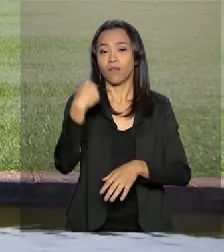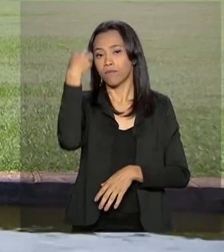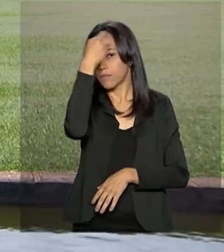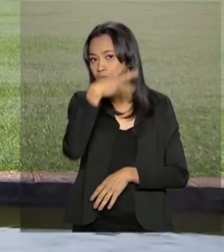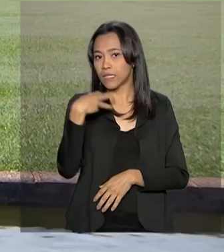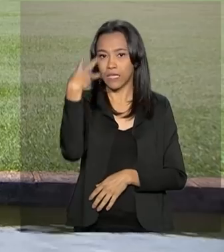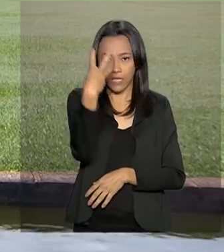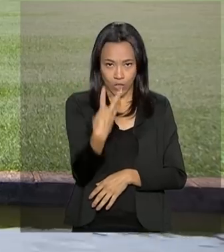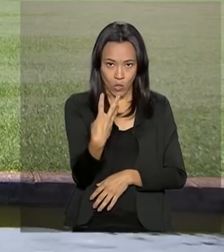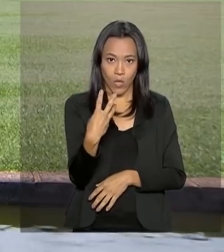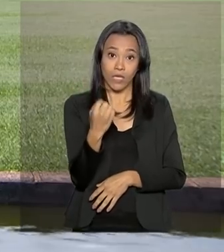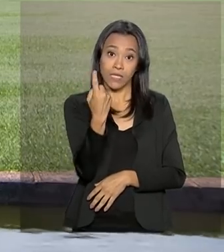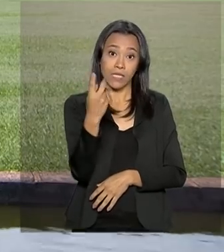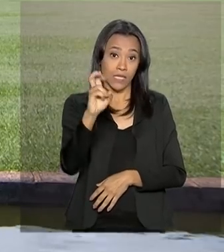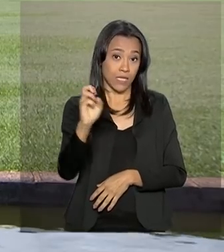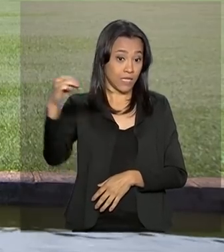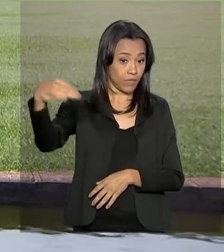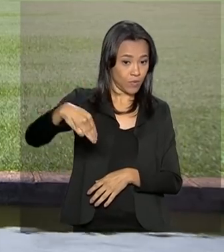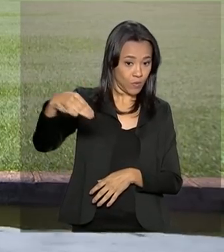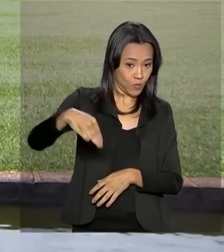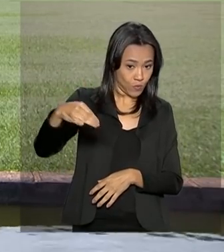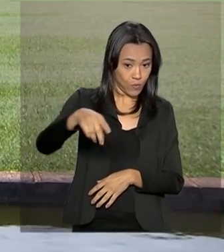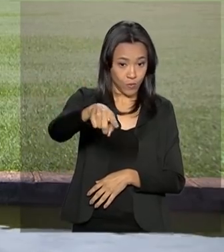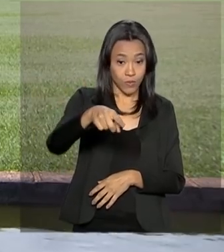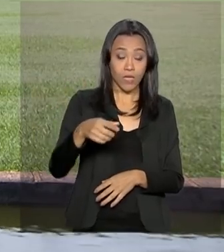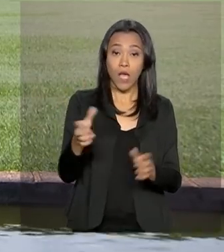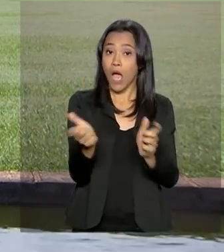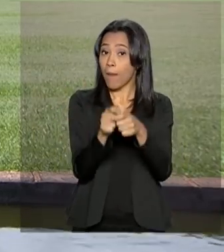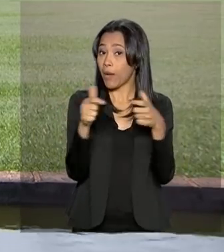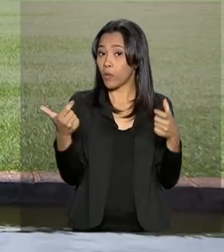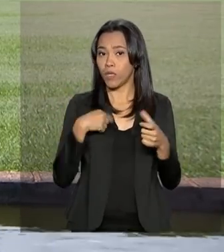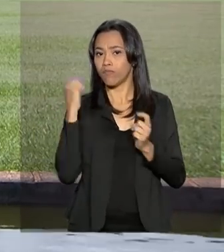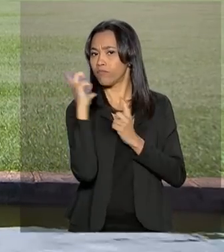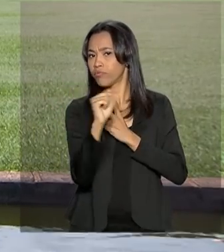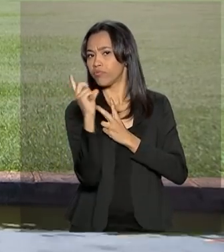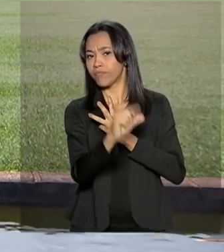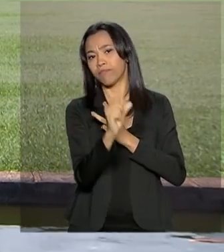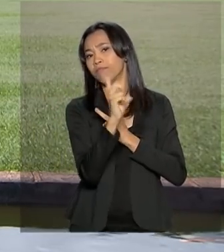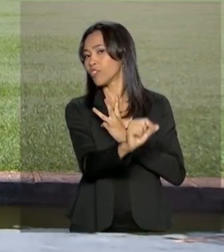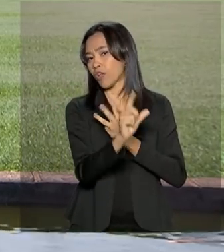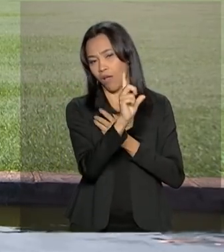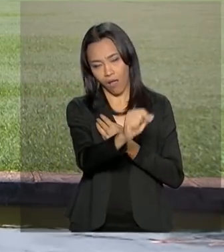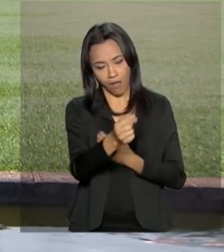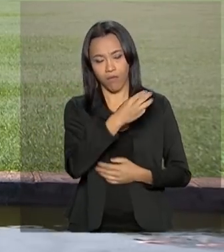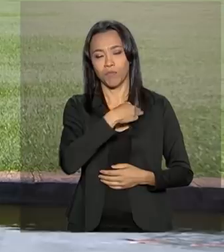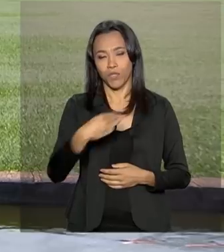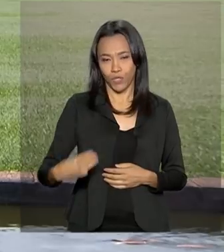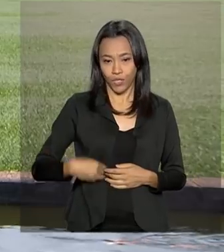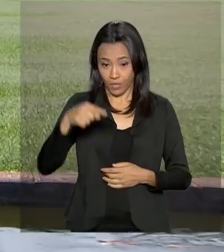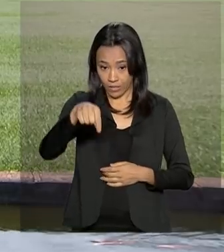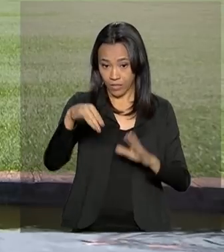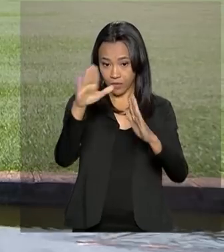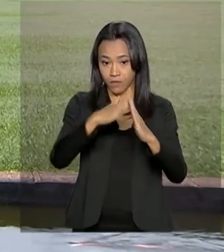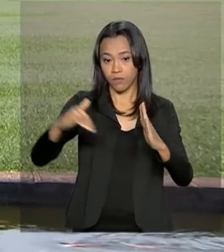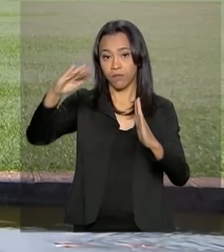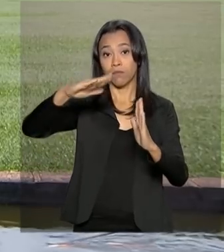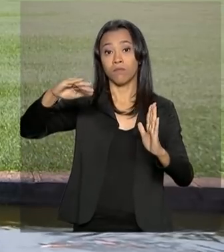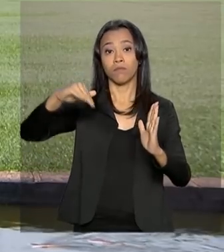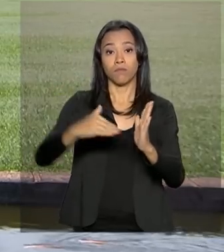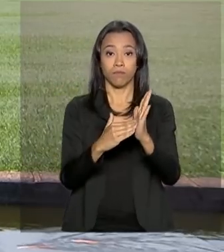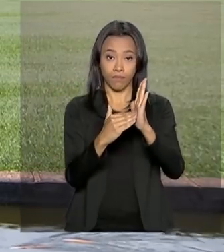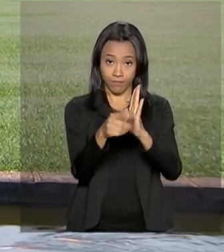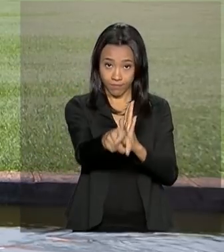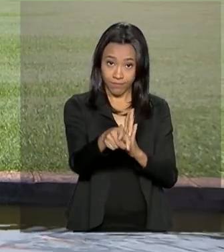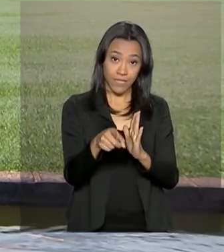horas e 15 minutos. A maior parte dos ministros já deixou aqui o Palácio da Alvorada e até agora